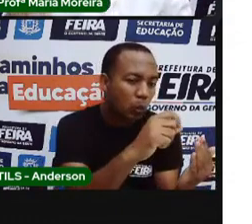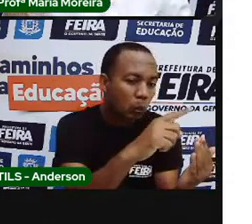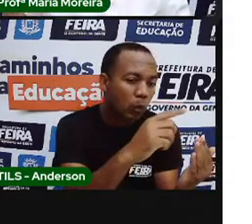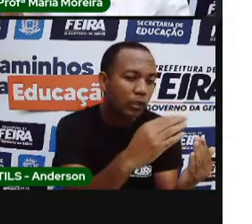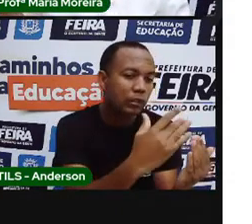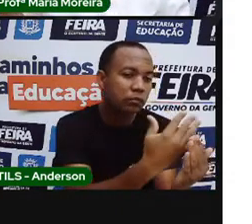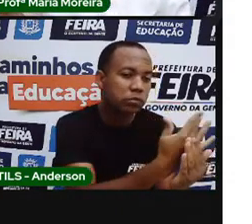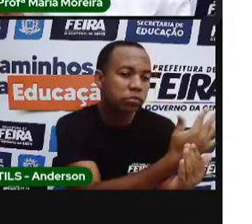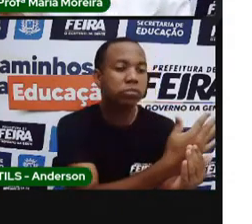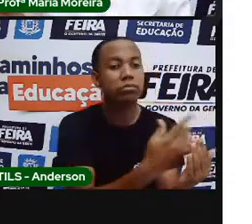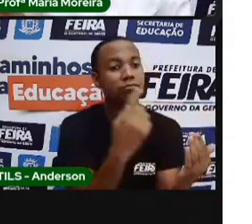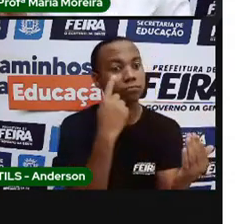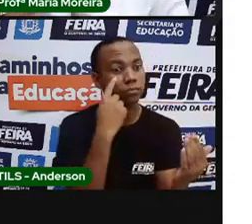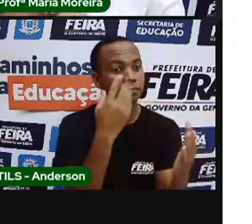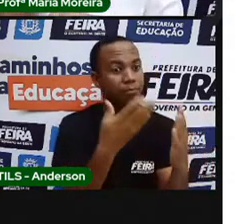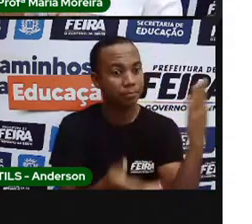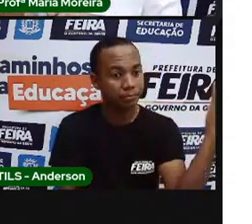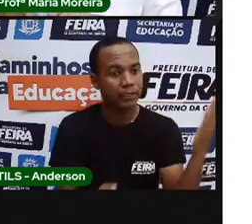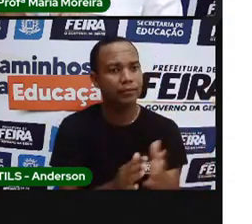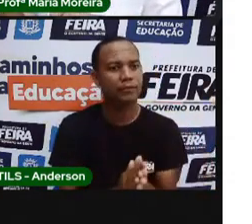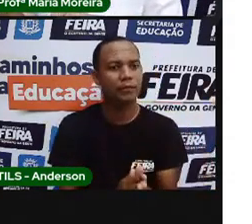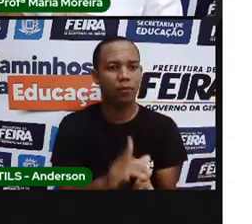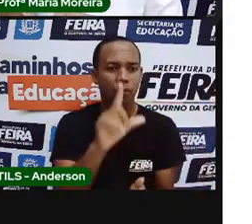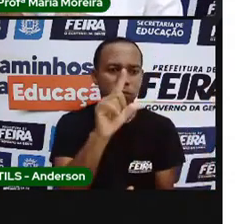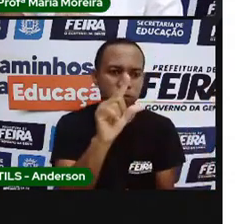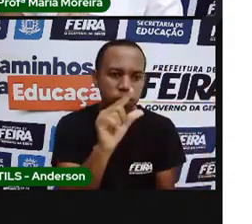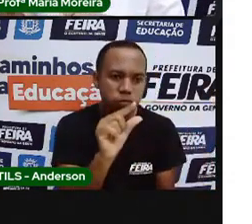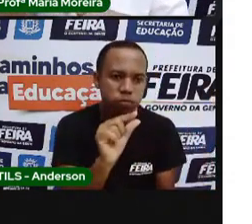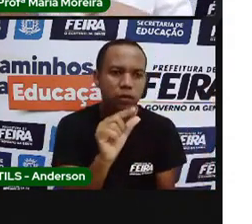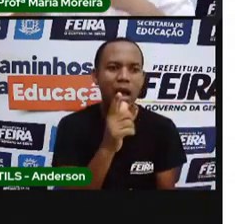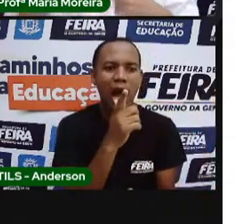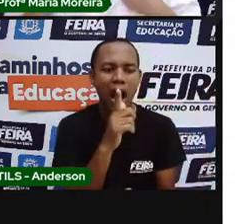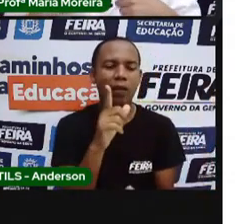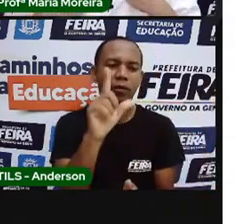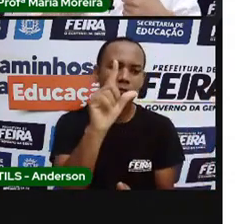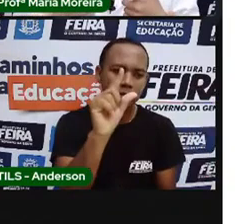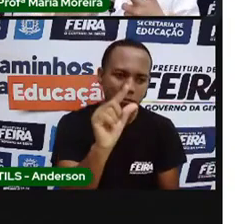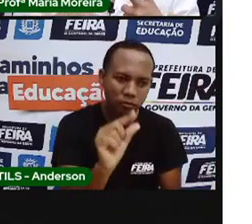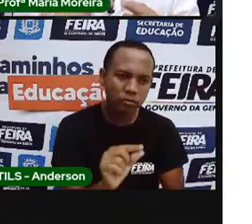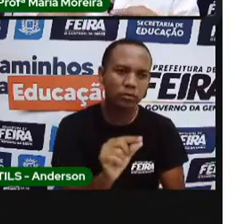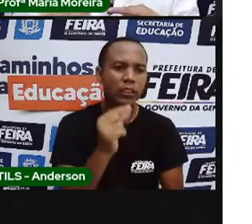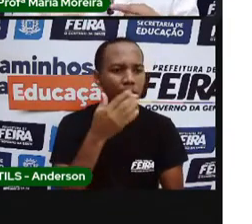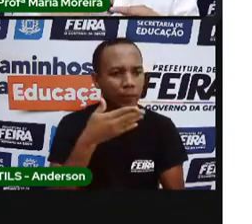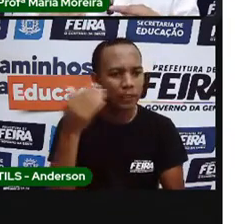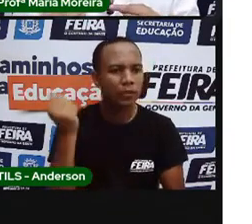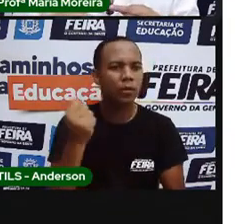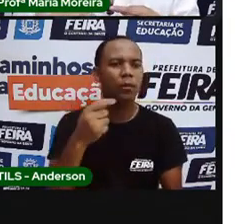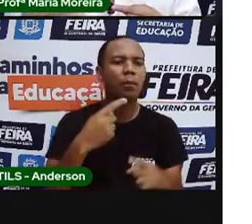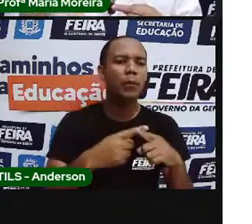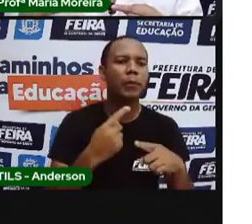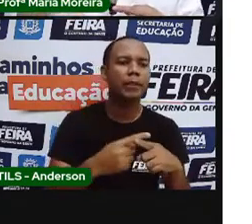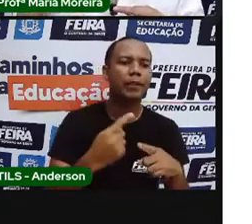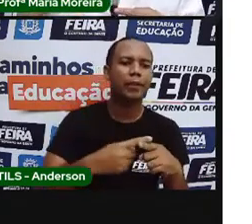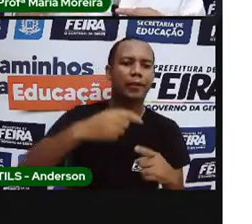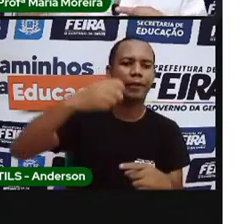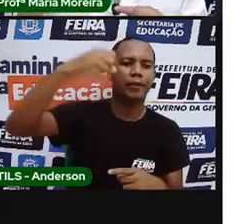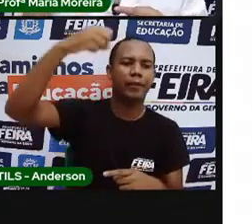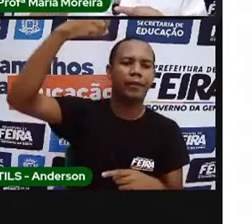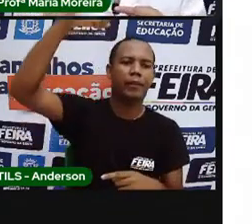estou economizando o quê? Praticamente a água. Porque a nossa energia, ela é produzida em usinas